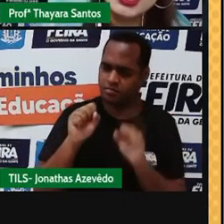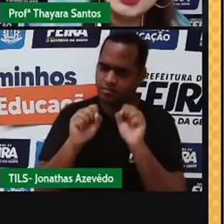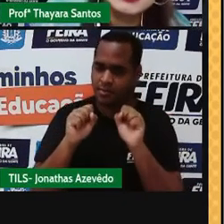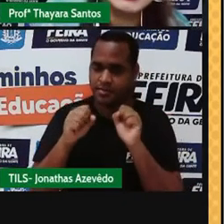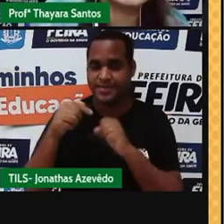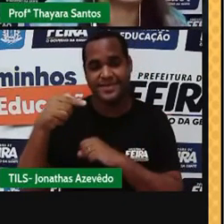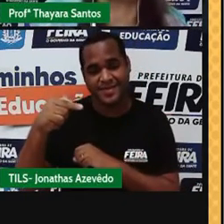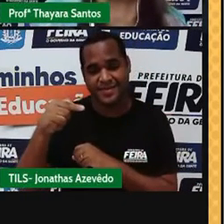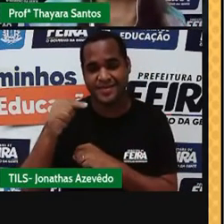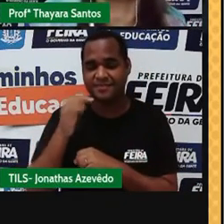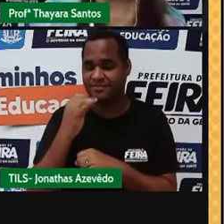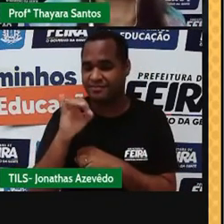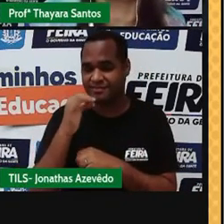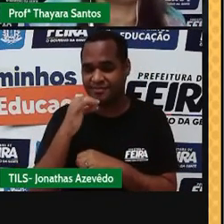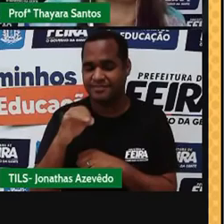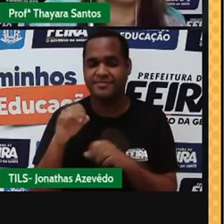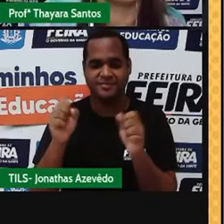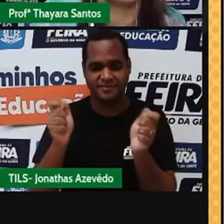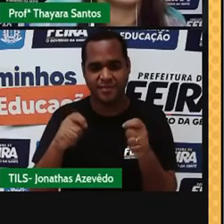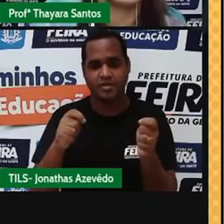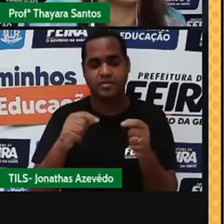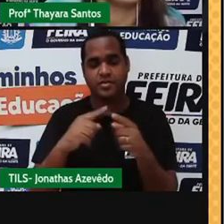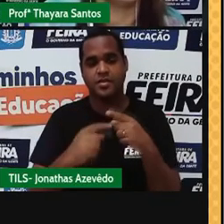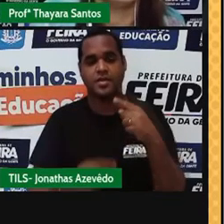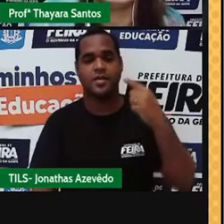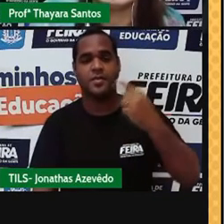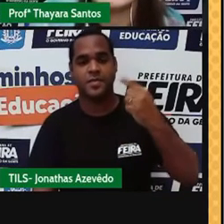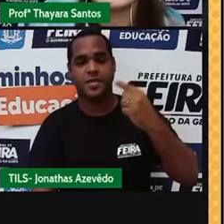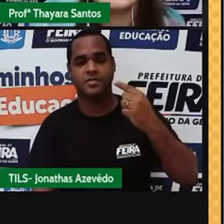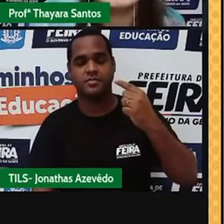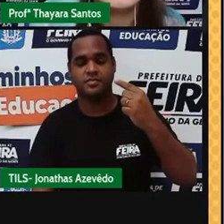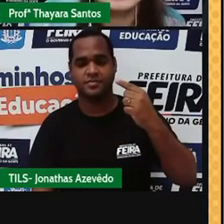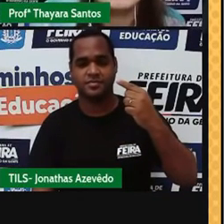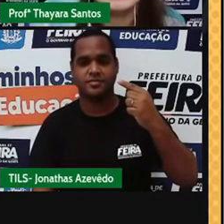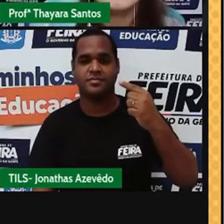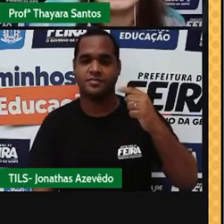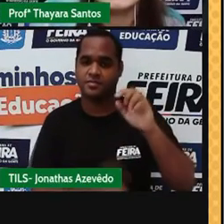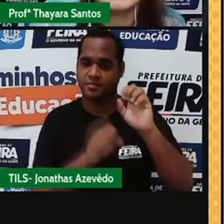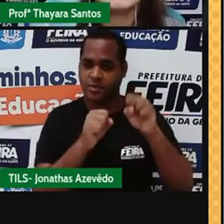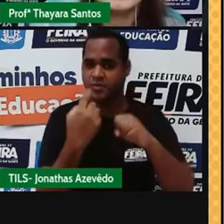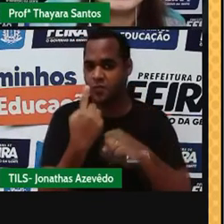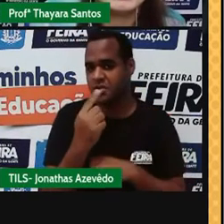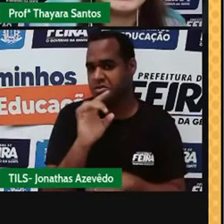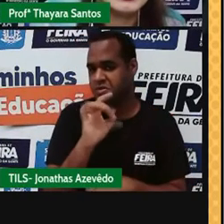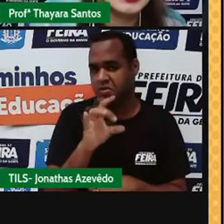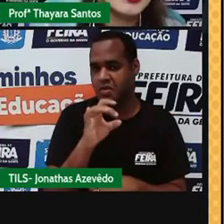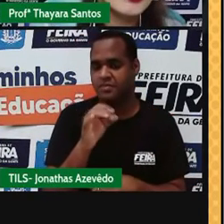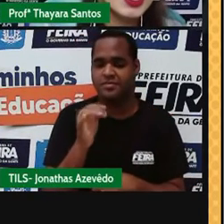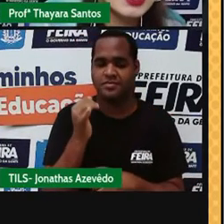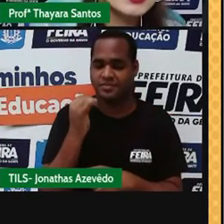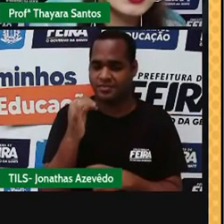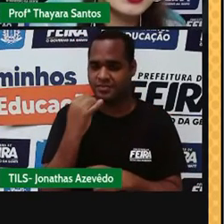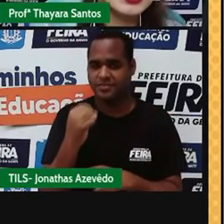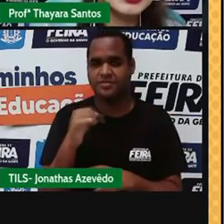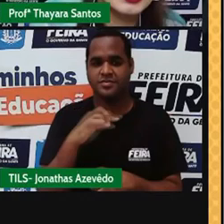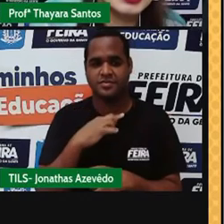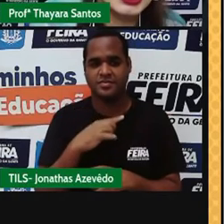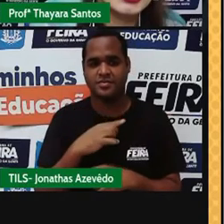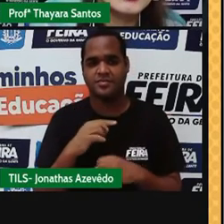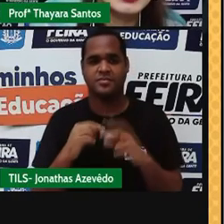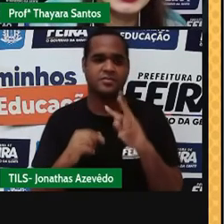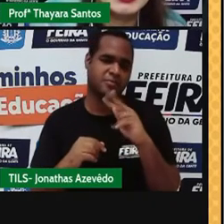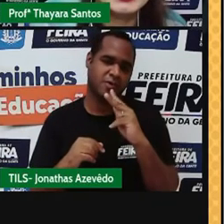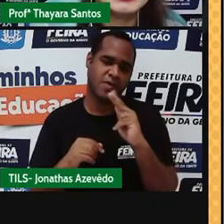eletrônicas? Isso quer dizer que todo mundo que está na primeira linha só tem uma camada eletrônica. É o caso do